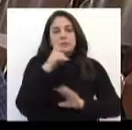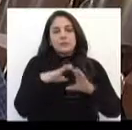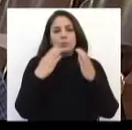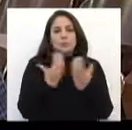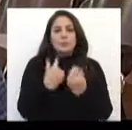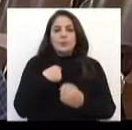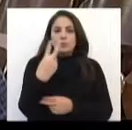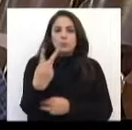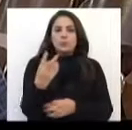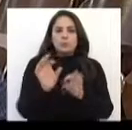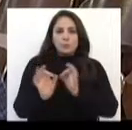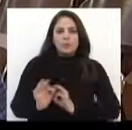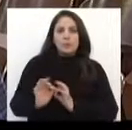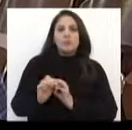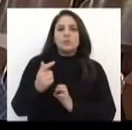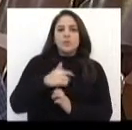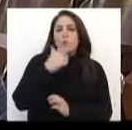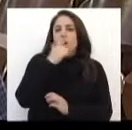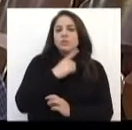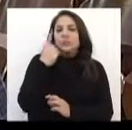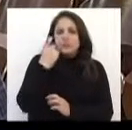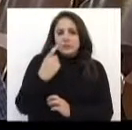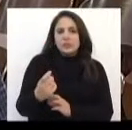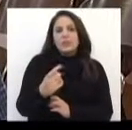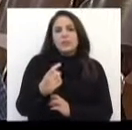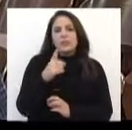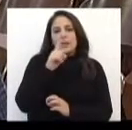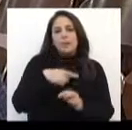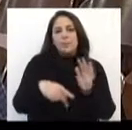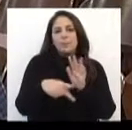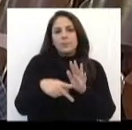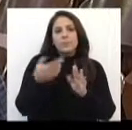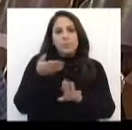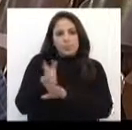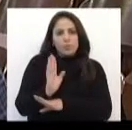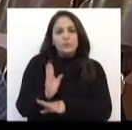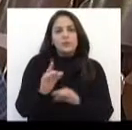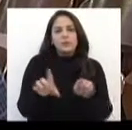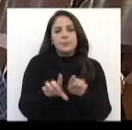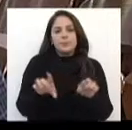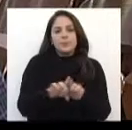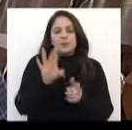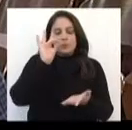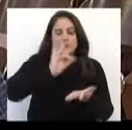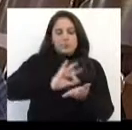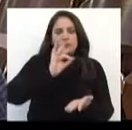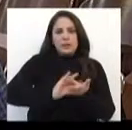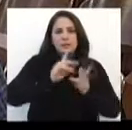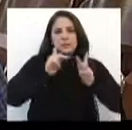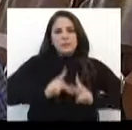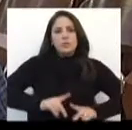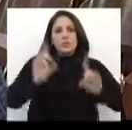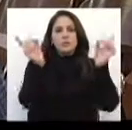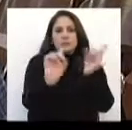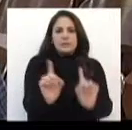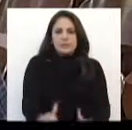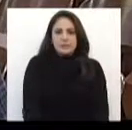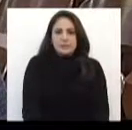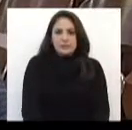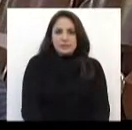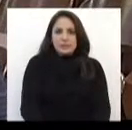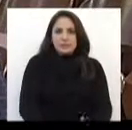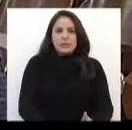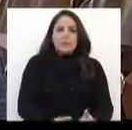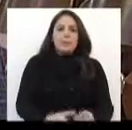Mas dois projetos meus que eu acho interessante que eu gostaria de destacar é um projeto que foi aprovado, onde garante as pessoas portadoras de necessidades especiais